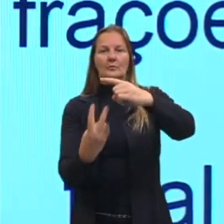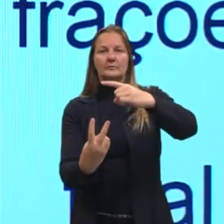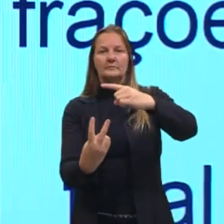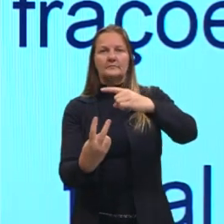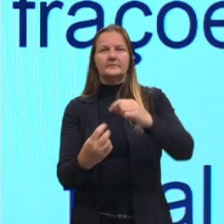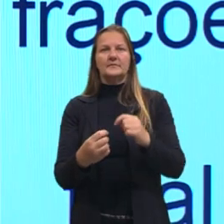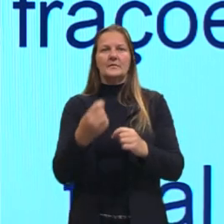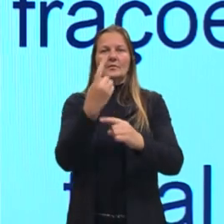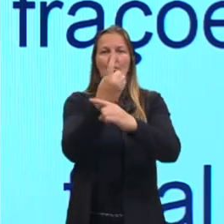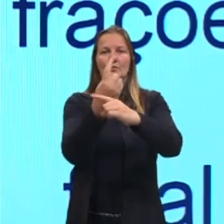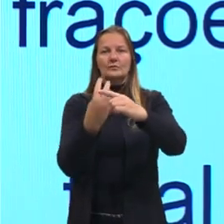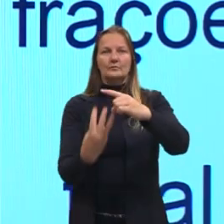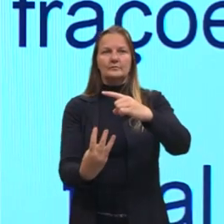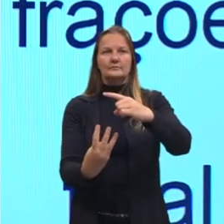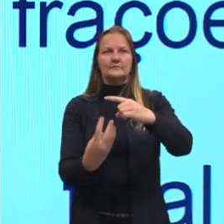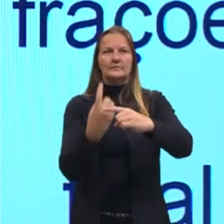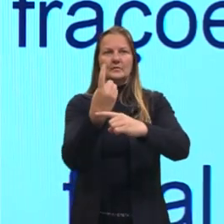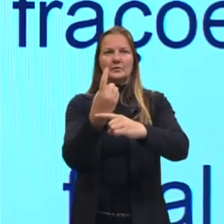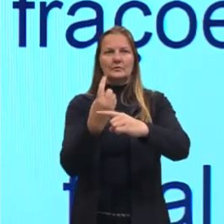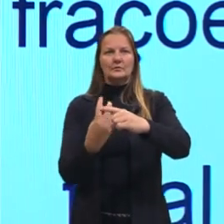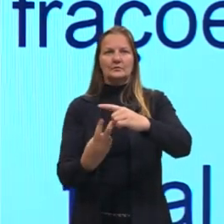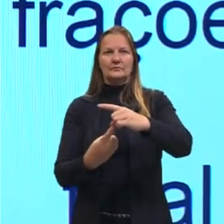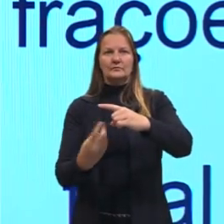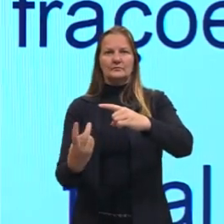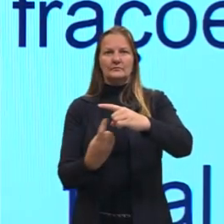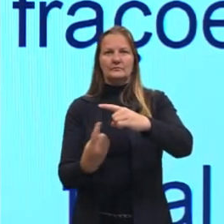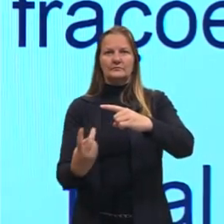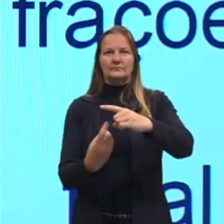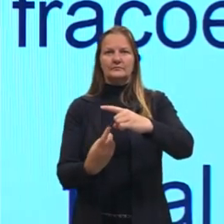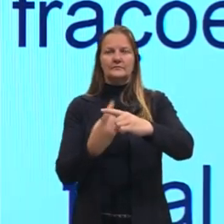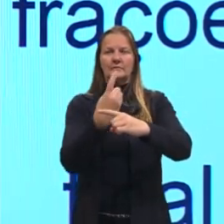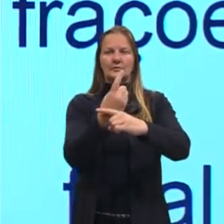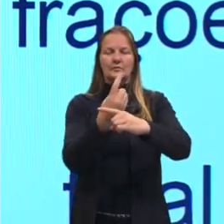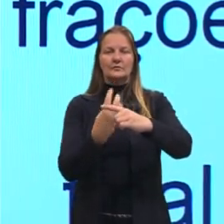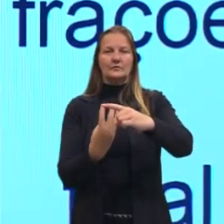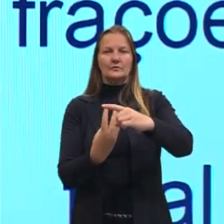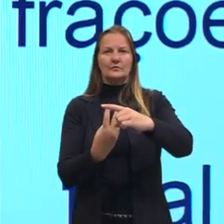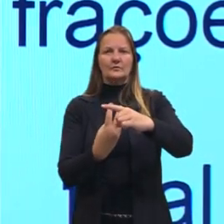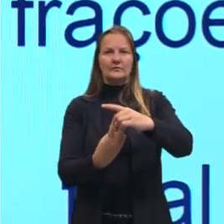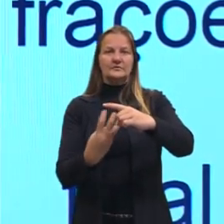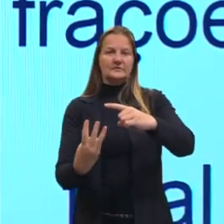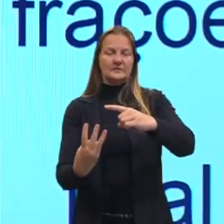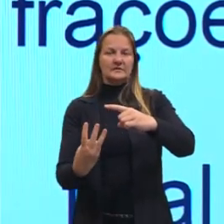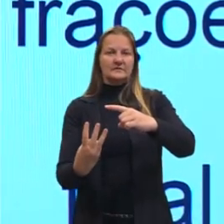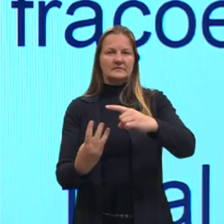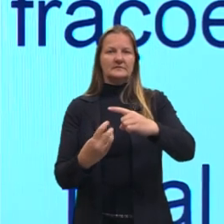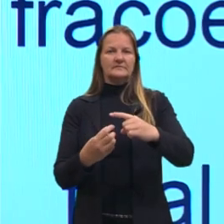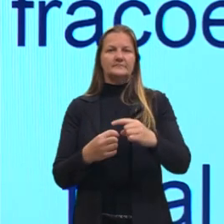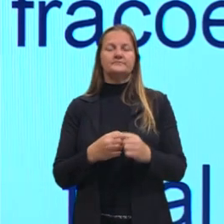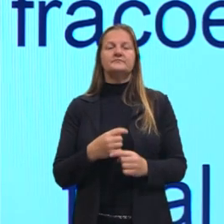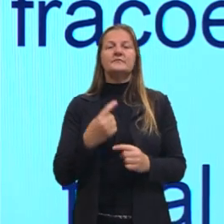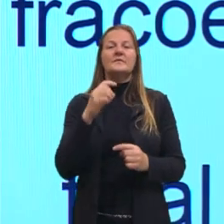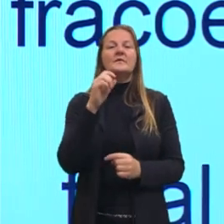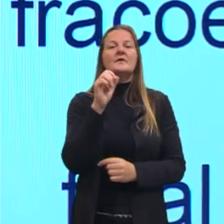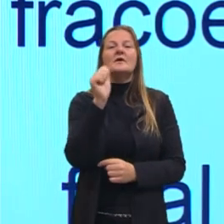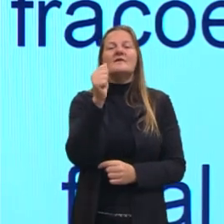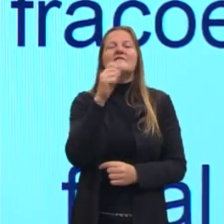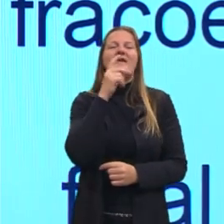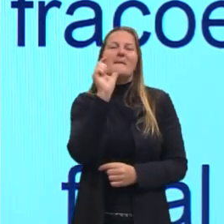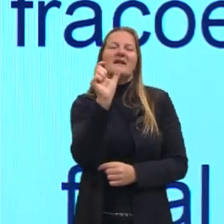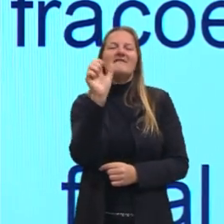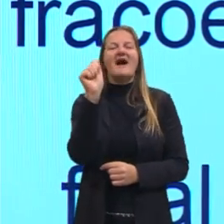1 terço, 1 dozeavos e 1 vinte e trêsavos. Essa foi a primeira